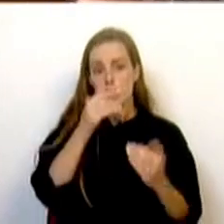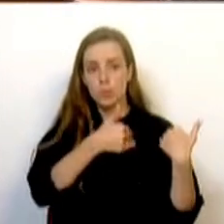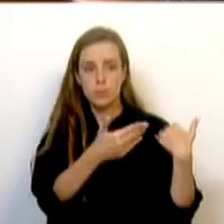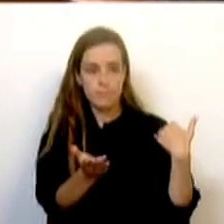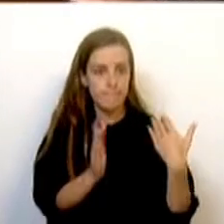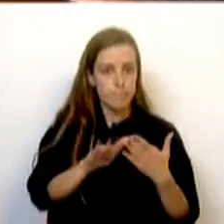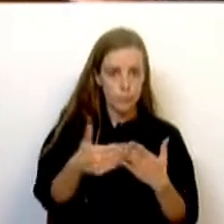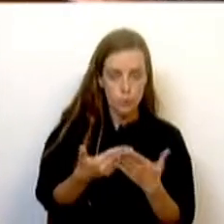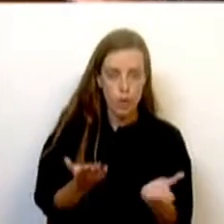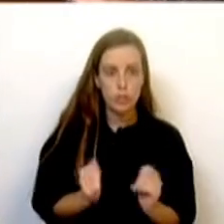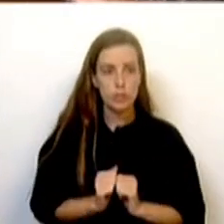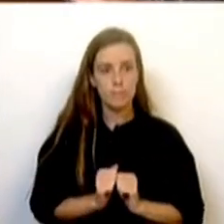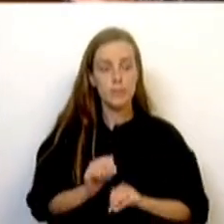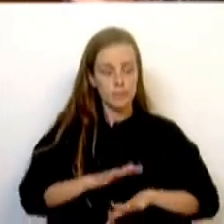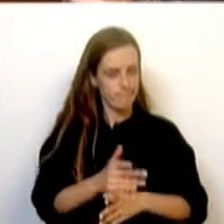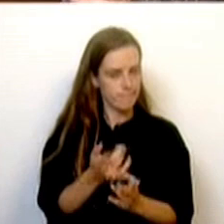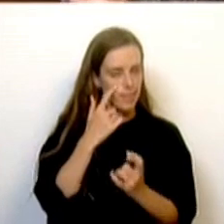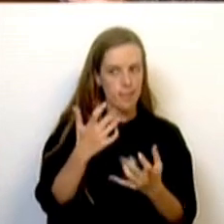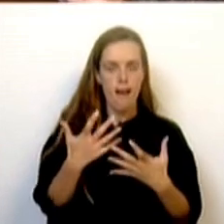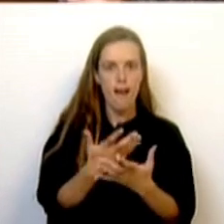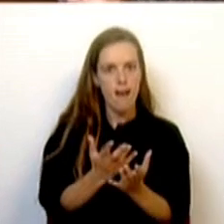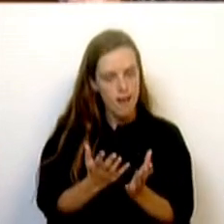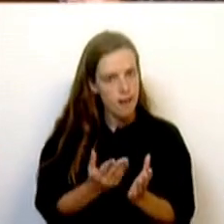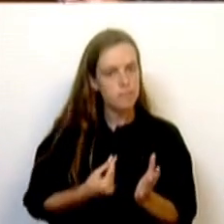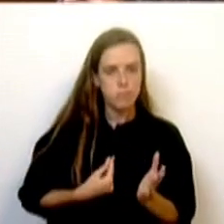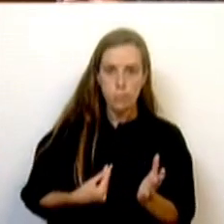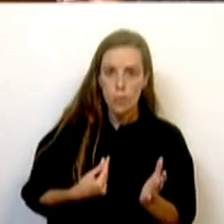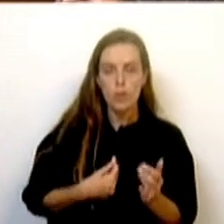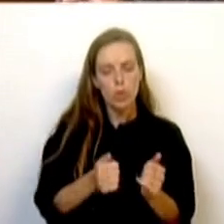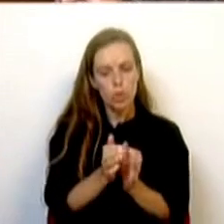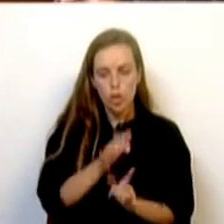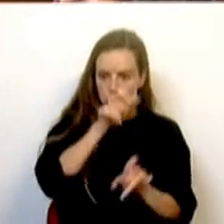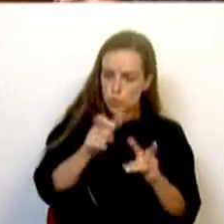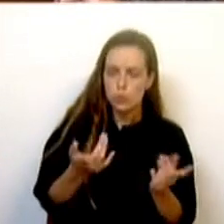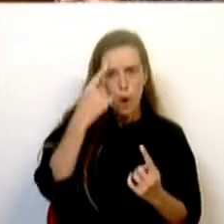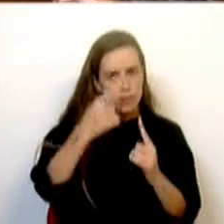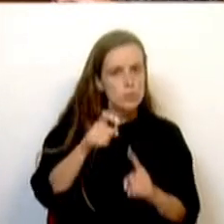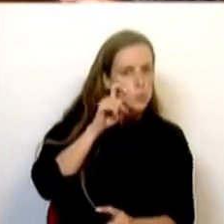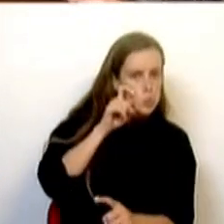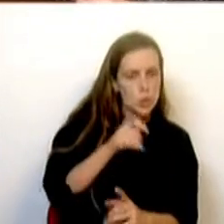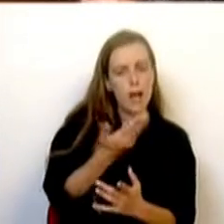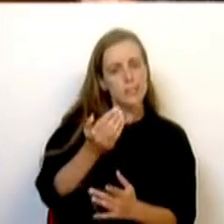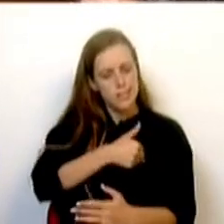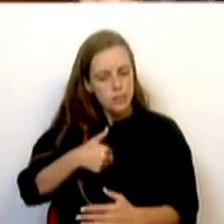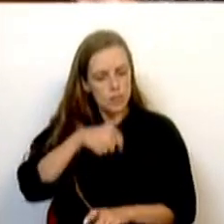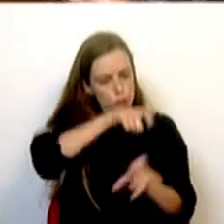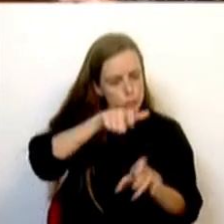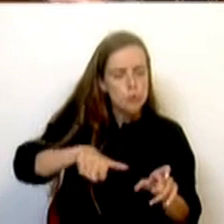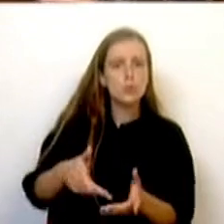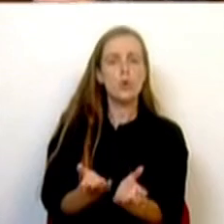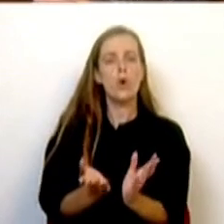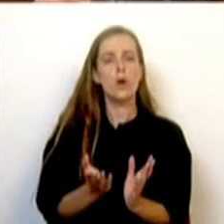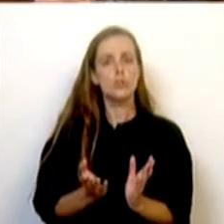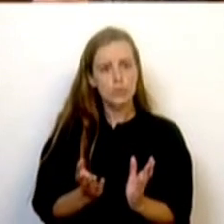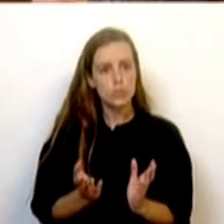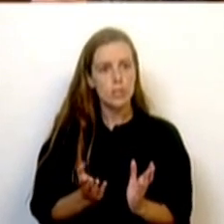iniciativas, pois é notória a preocupação de todos com a segurança e a saúde das pessoas, designadamente no que há a